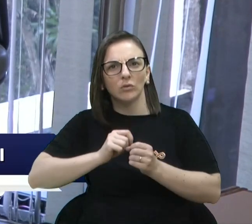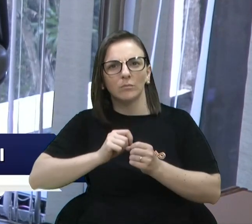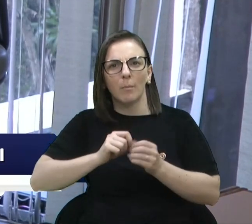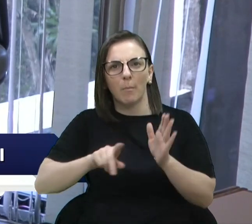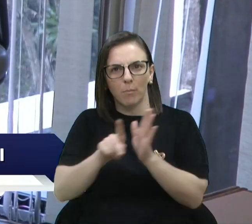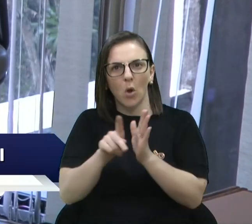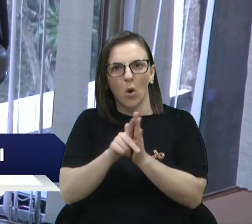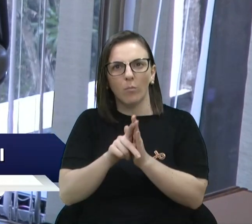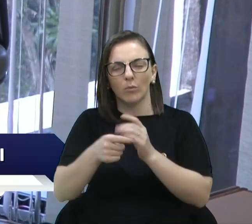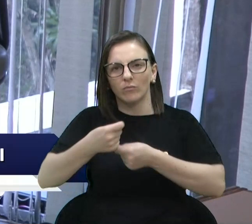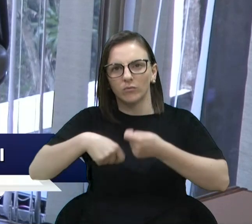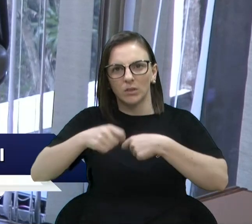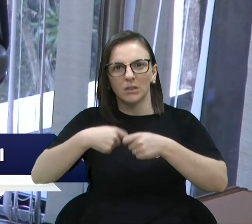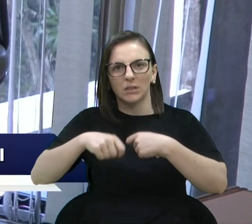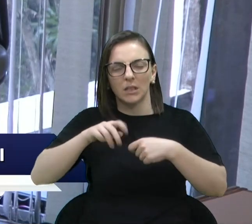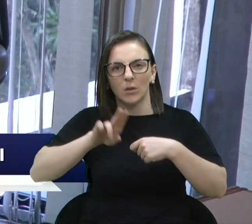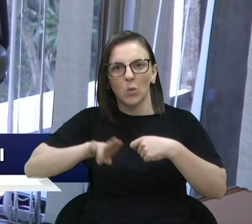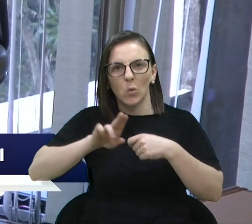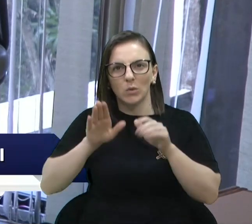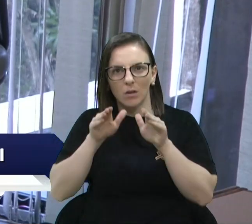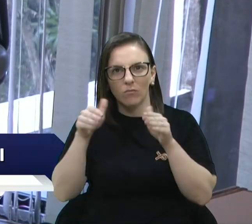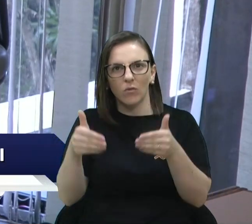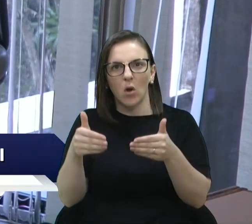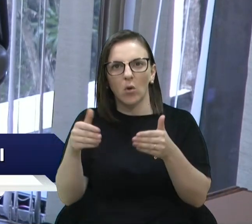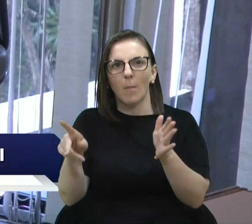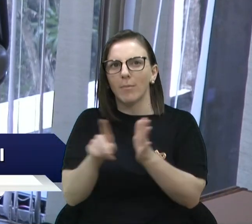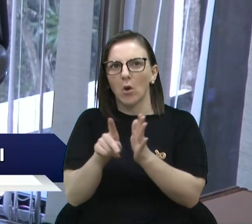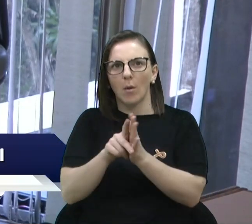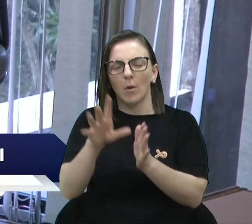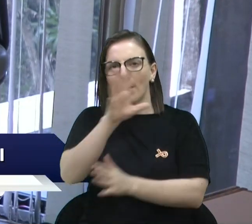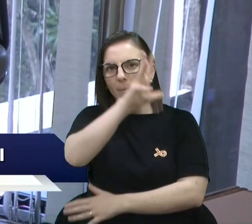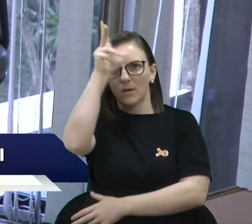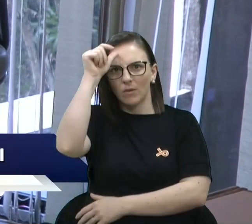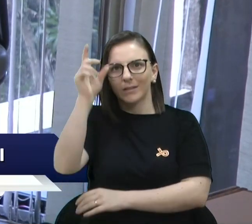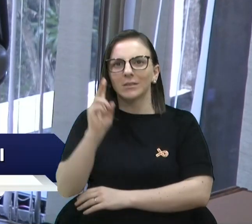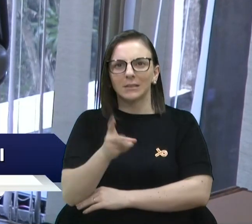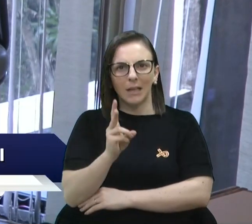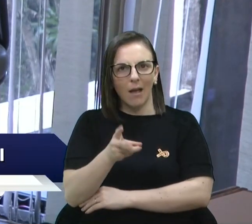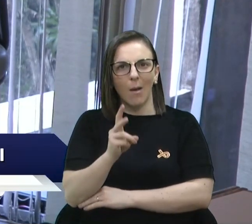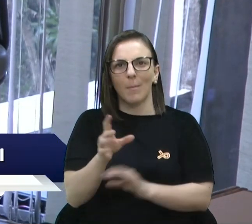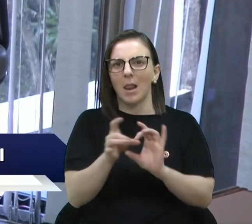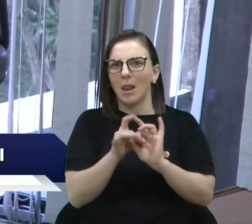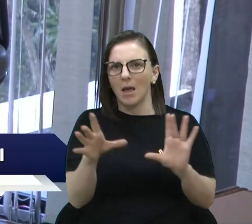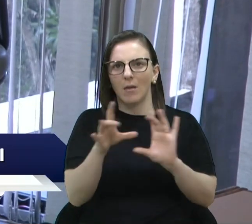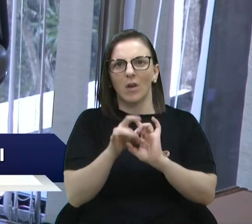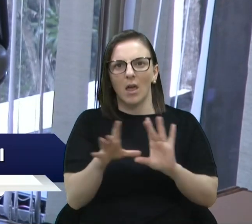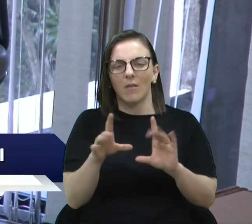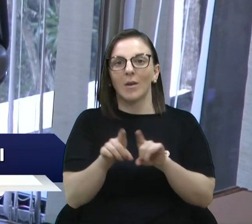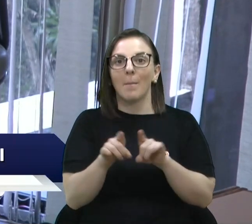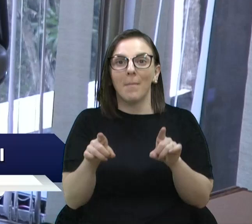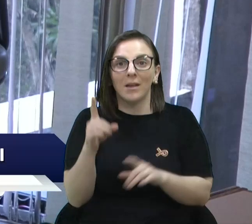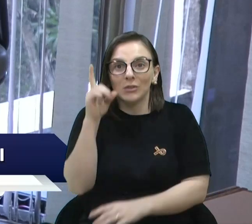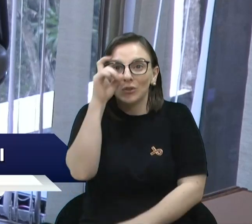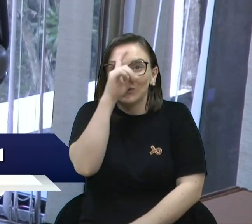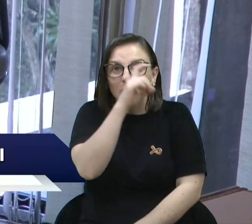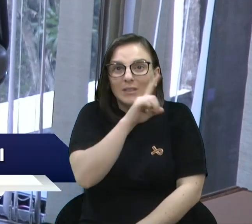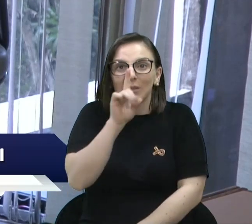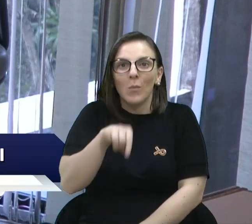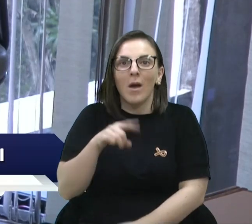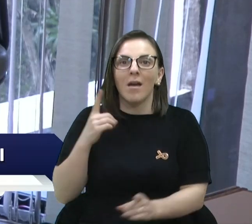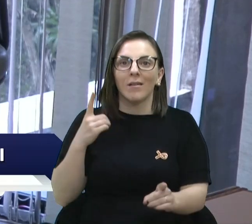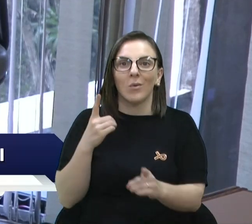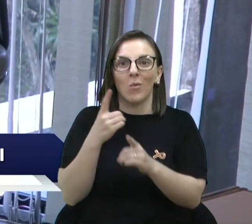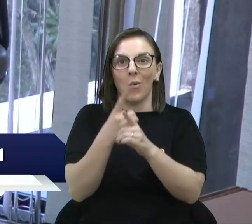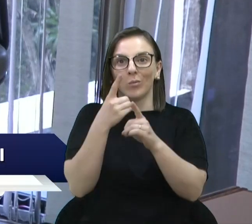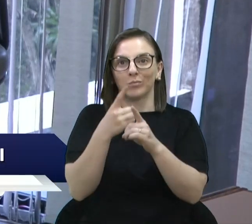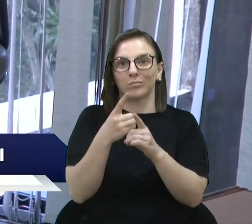o financeiro, o próprio prefeito sempre liberaram, mas a dificuldade realmente é em encontrar essa mão